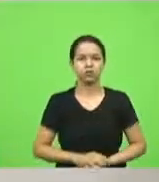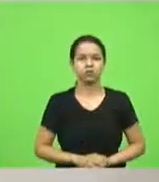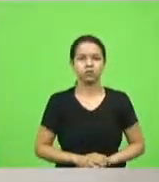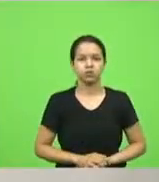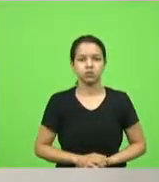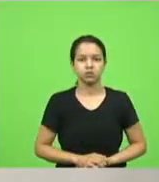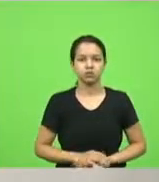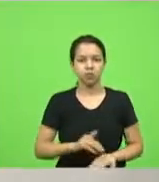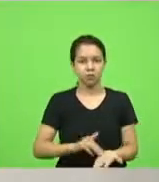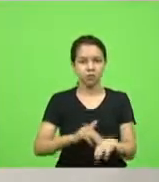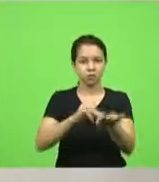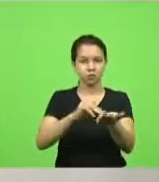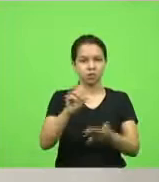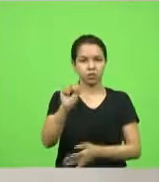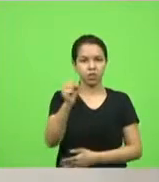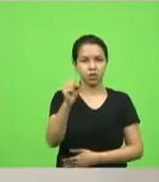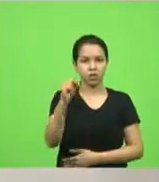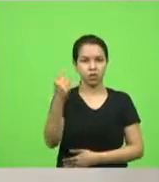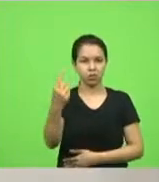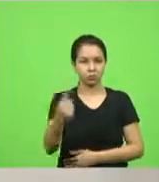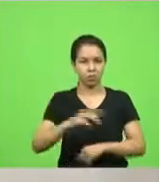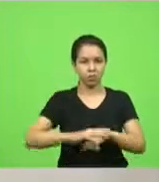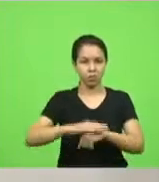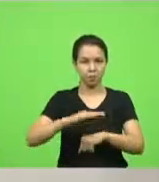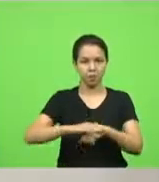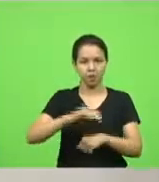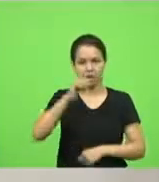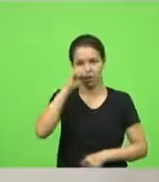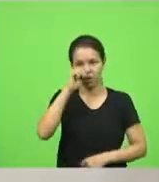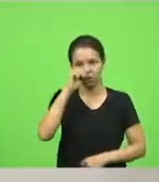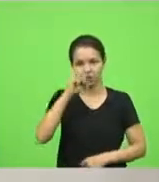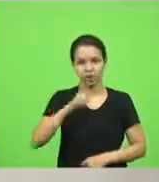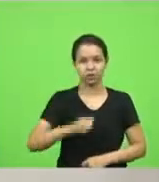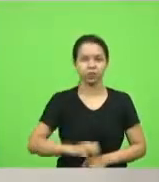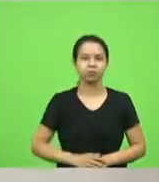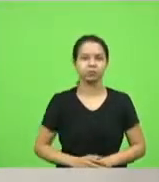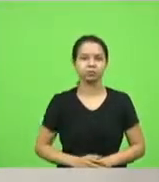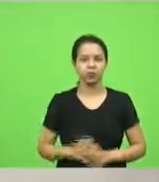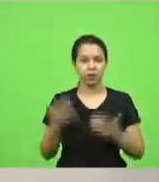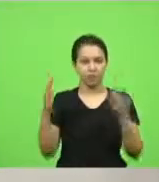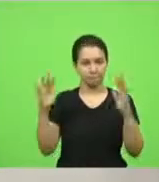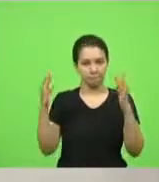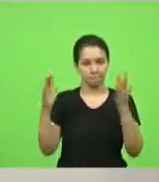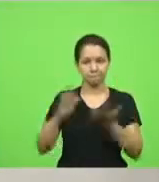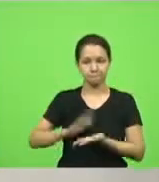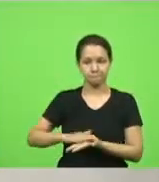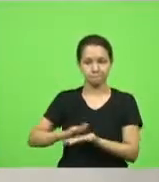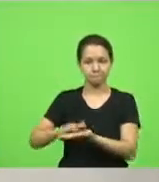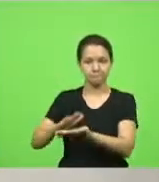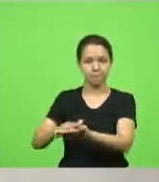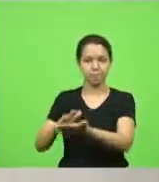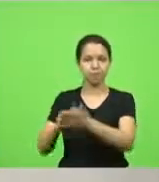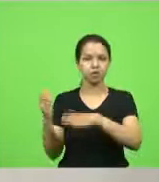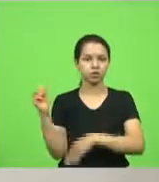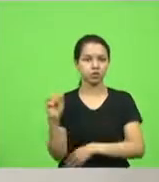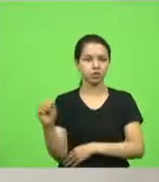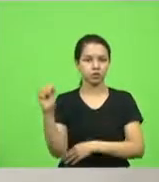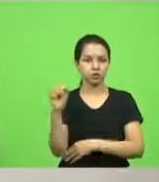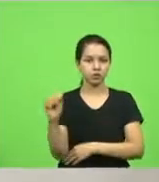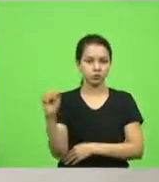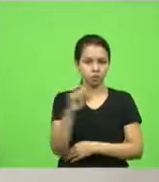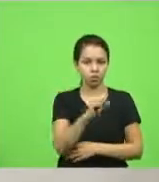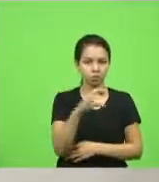Moção 82, deputado João Amin, manifestando aplauso à Associação Catarinense de